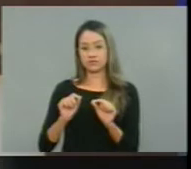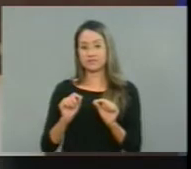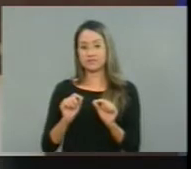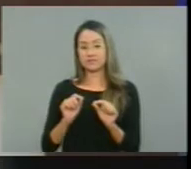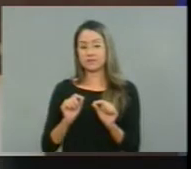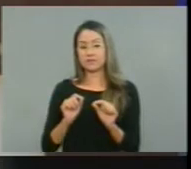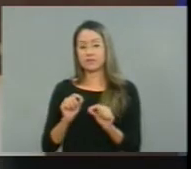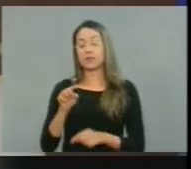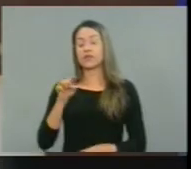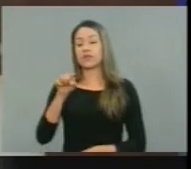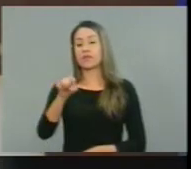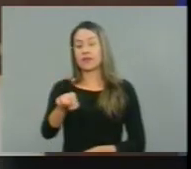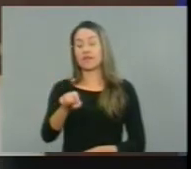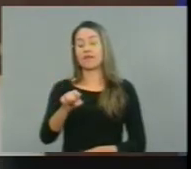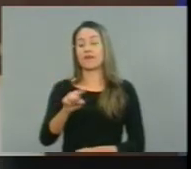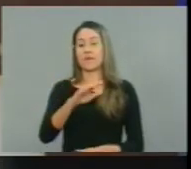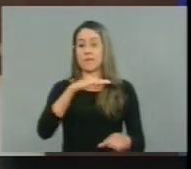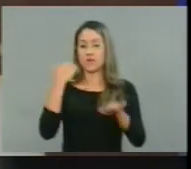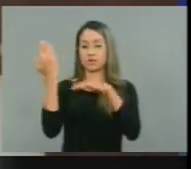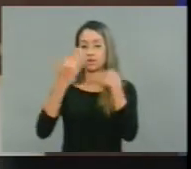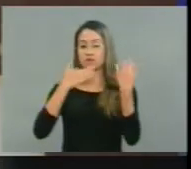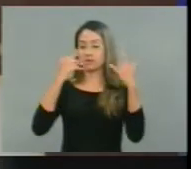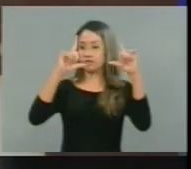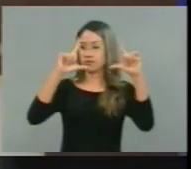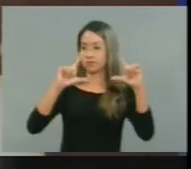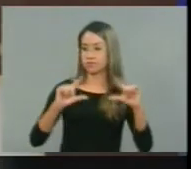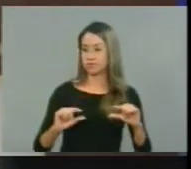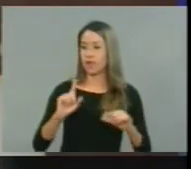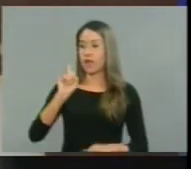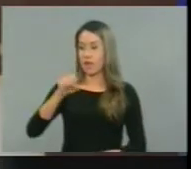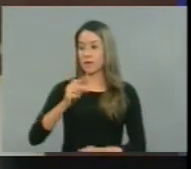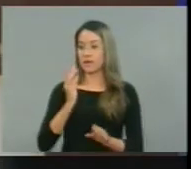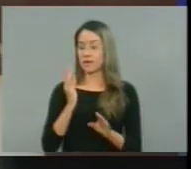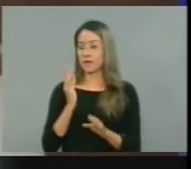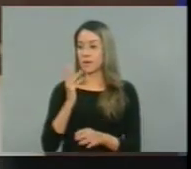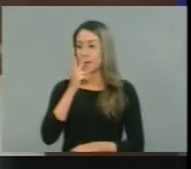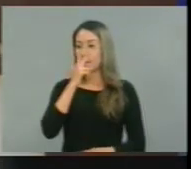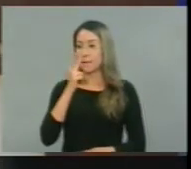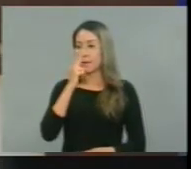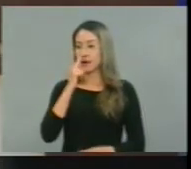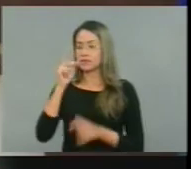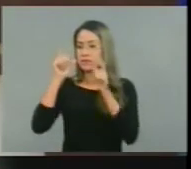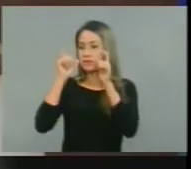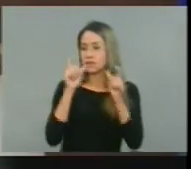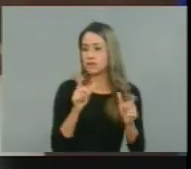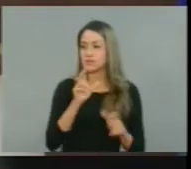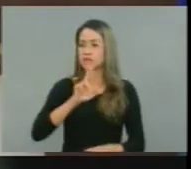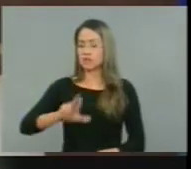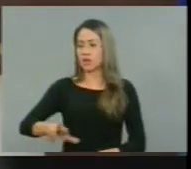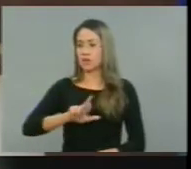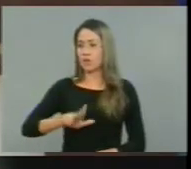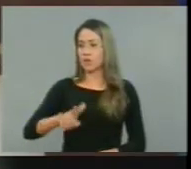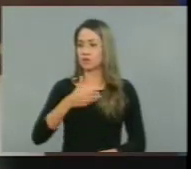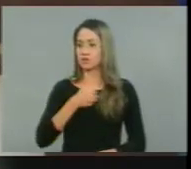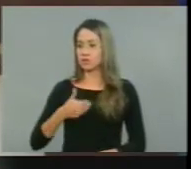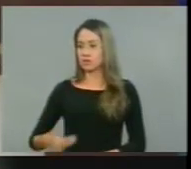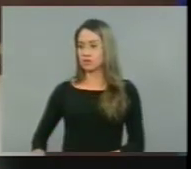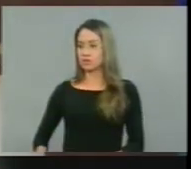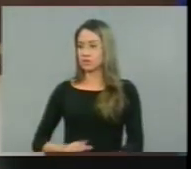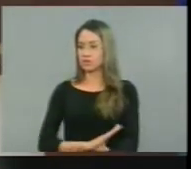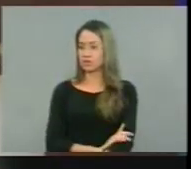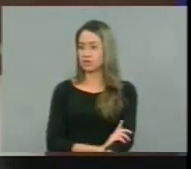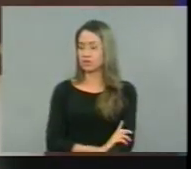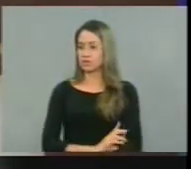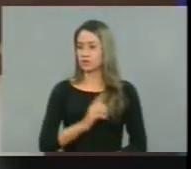Pacto Nacional de Redução de Homicídios não era de interesse de sua pasta. O homem é